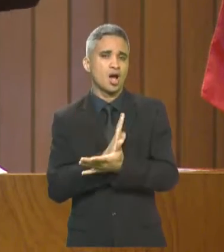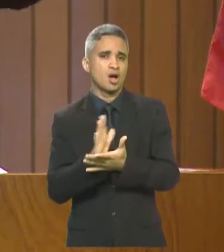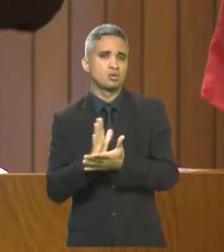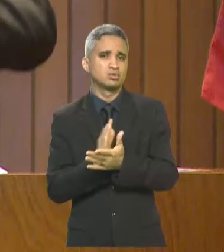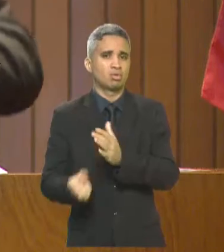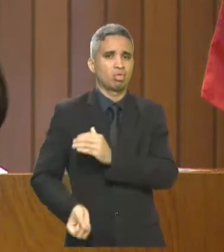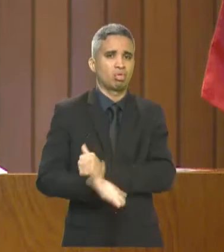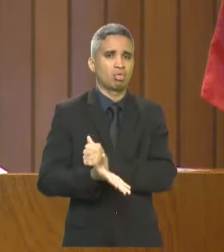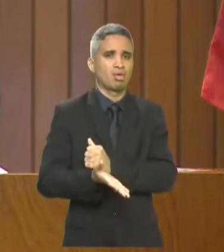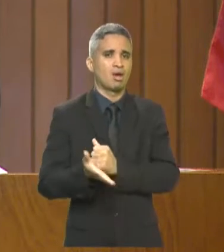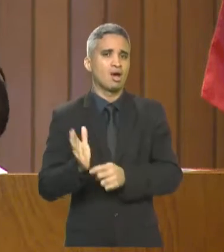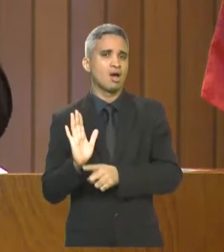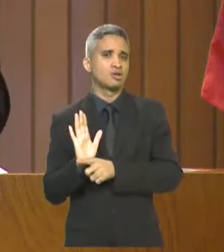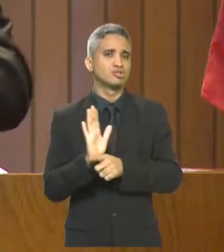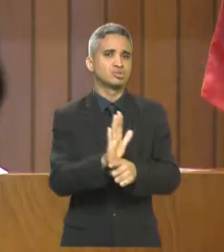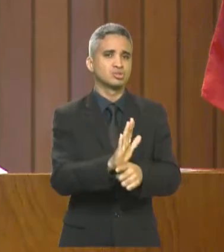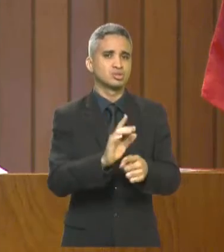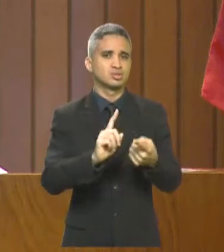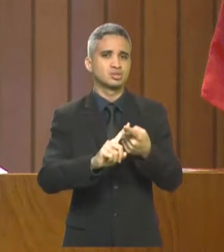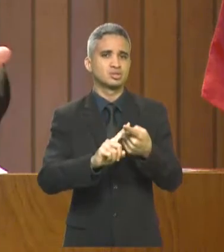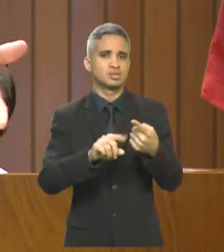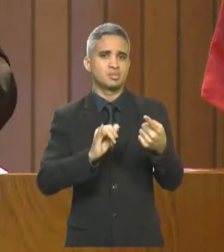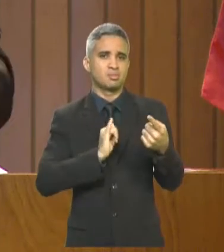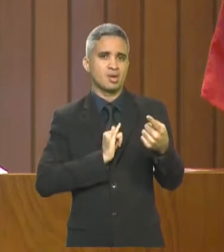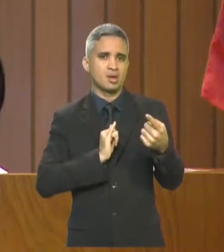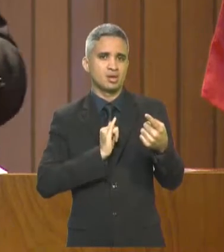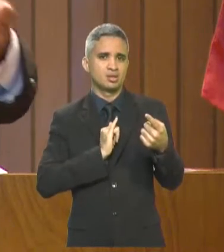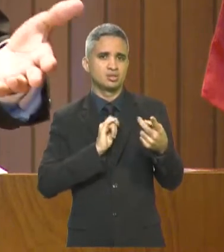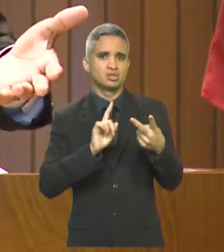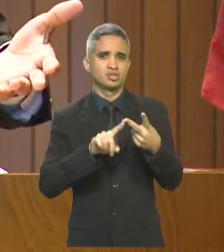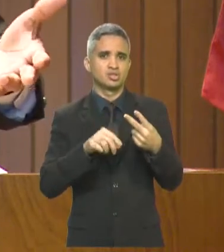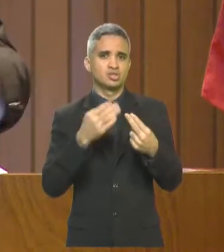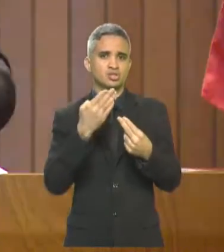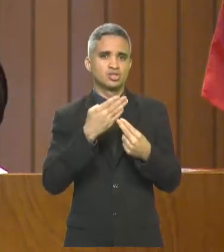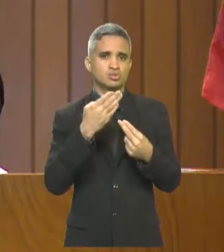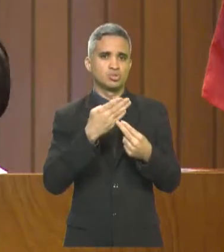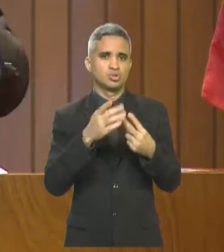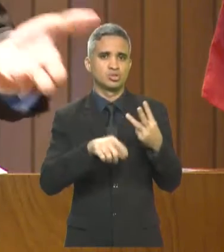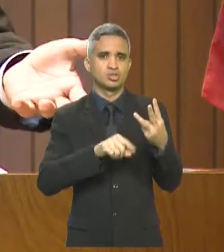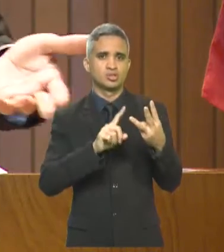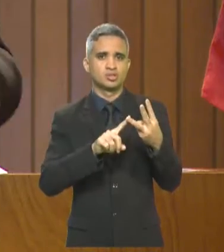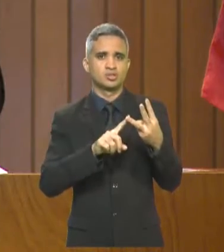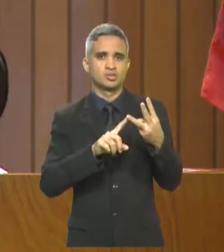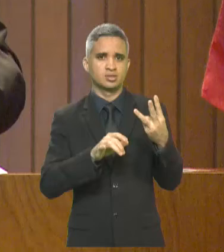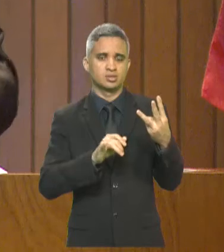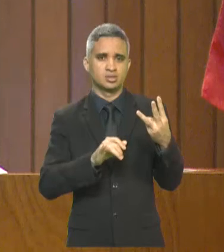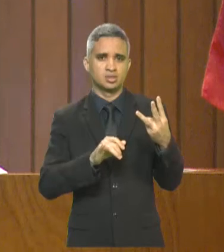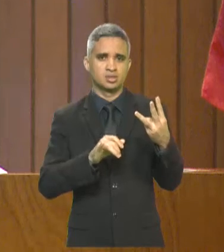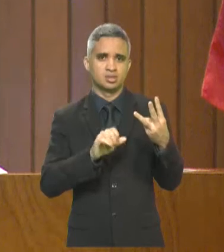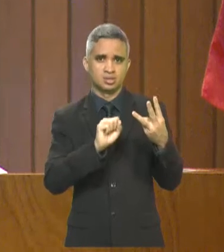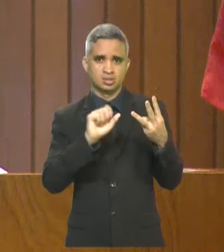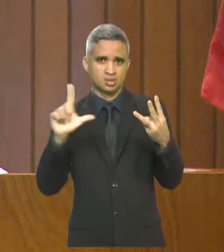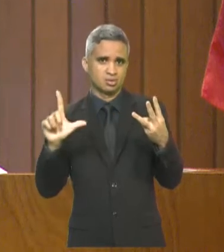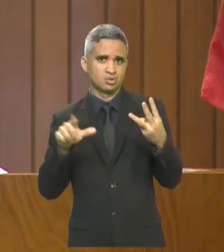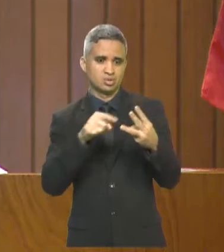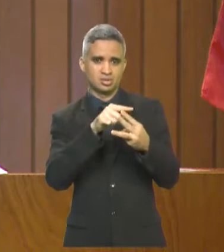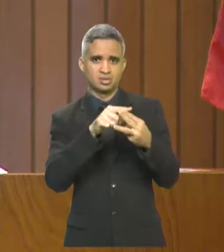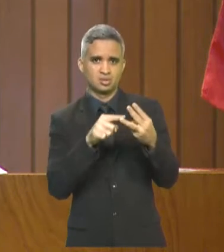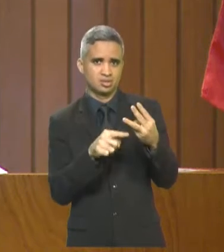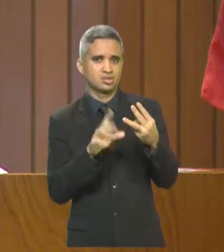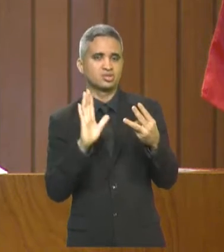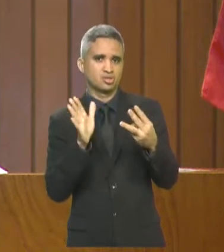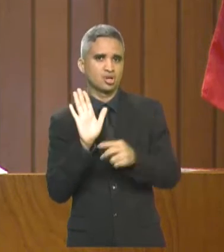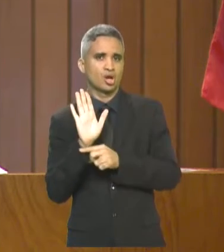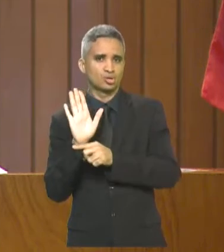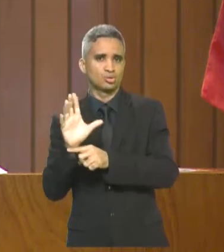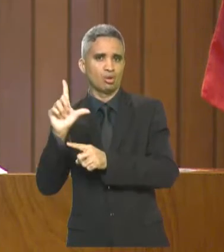em Timão e em São Luís. Mas se foi viável para aliados, para amigos, porque aqui não pode ser feito para toda a